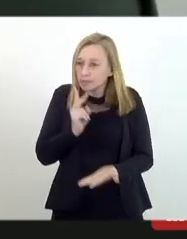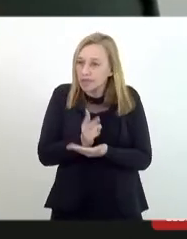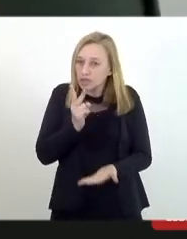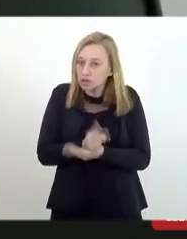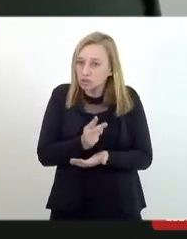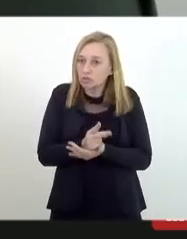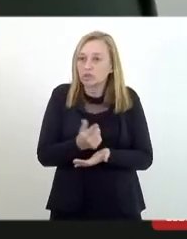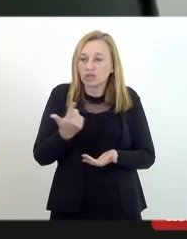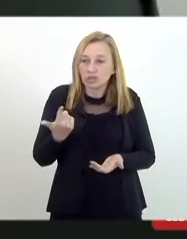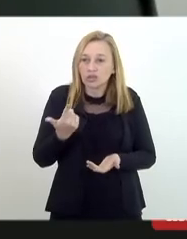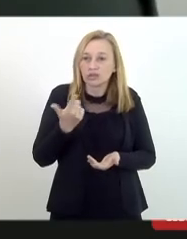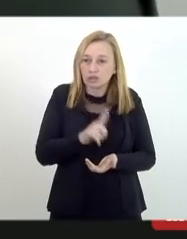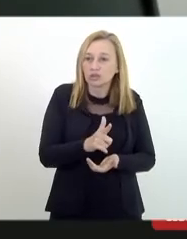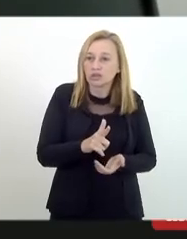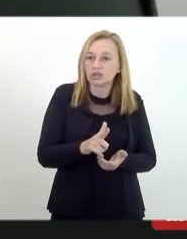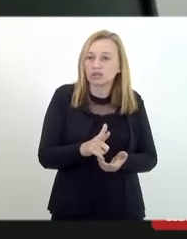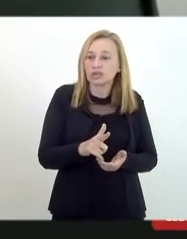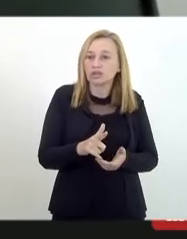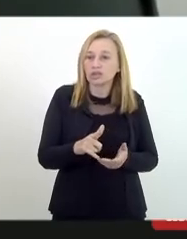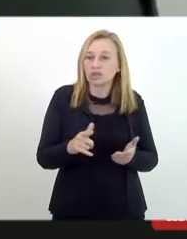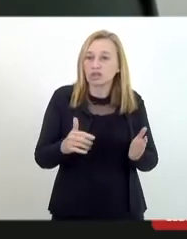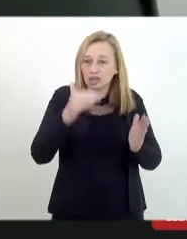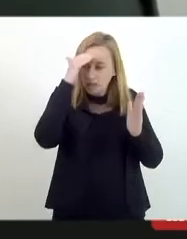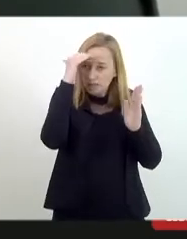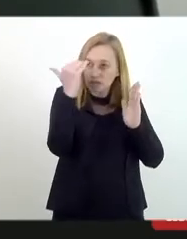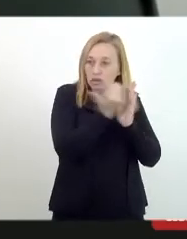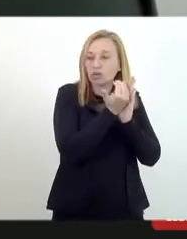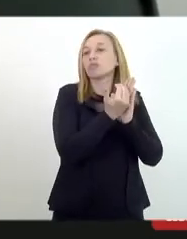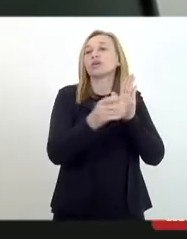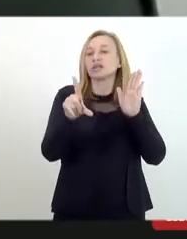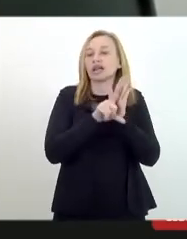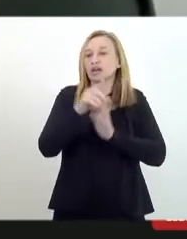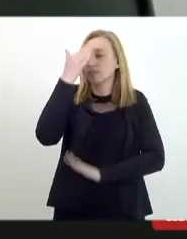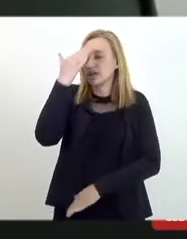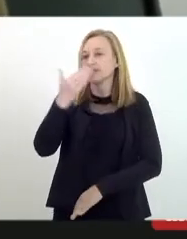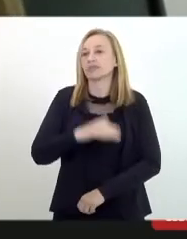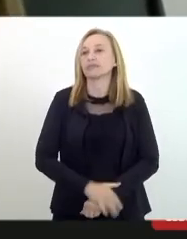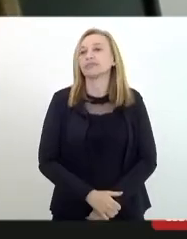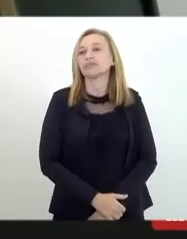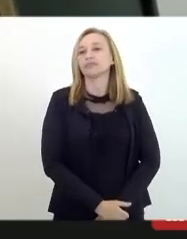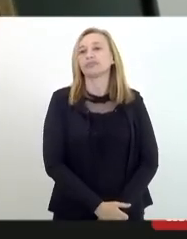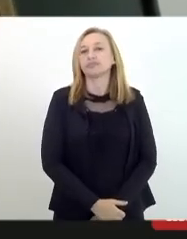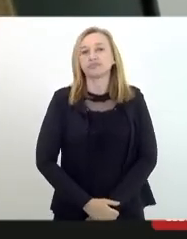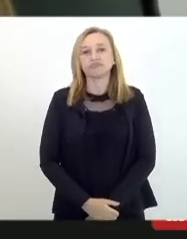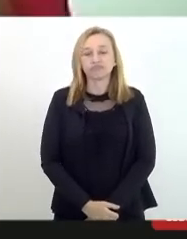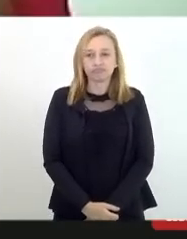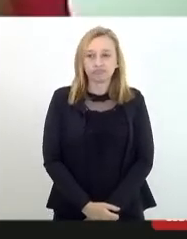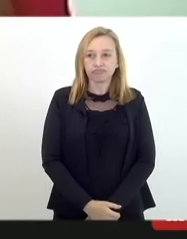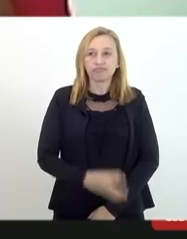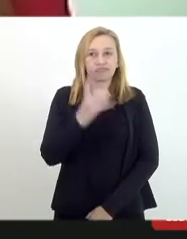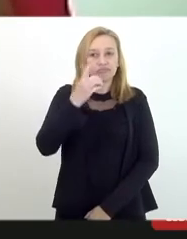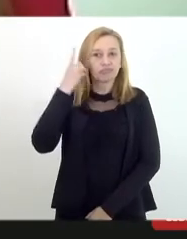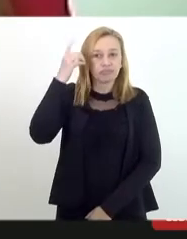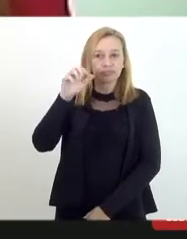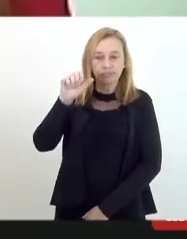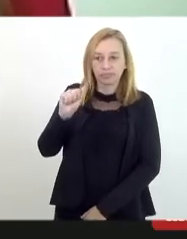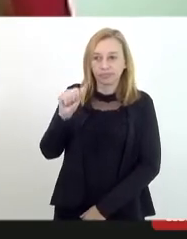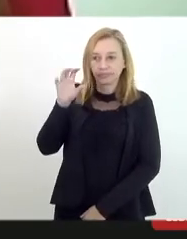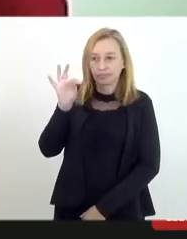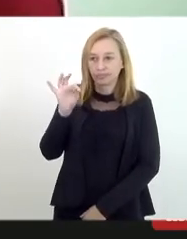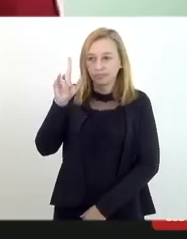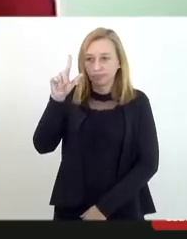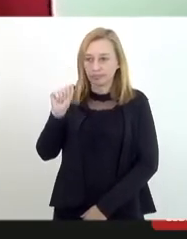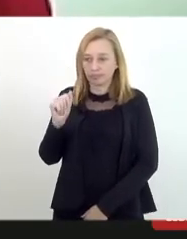tocar essa lei e fazê-la valer de fato, de verdade. Muito obrigada. Deputado Atila Nunes, nosso